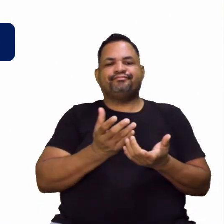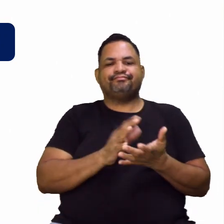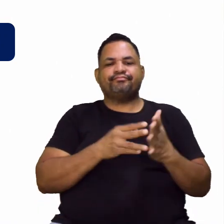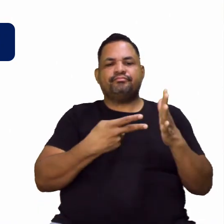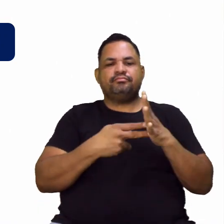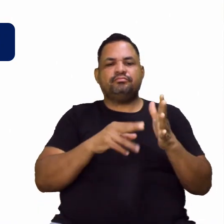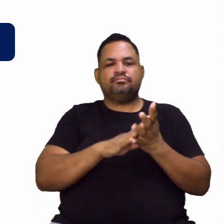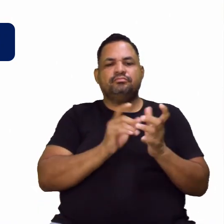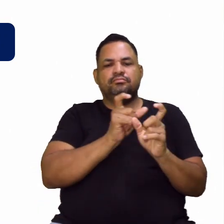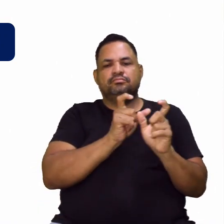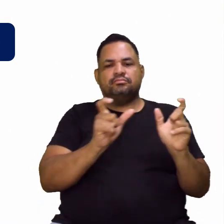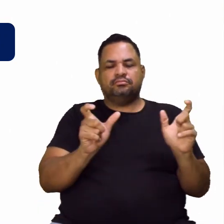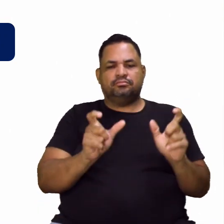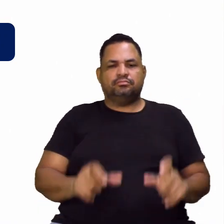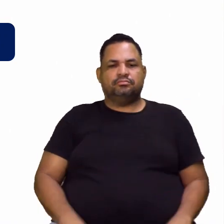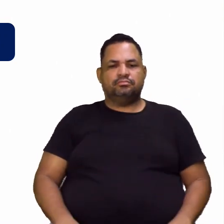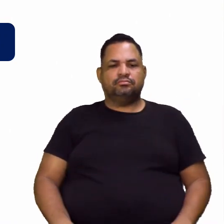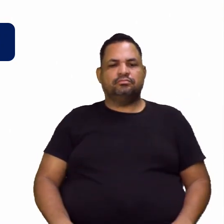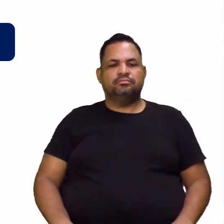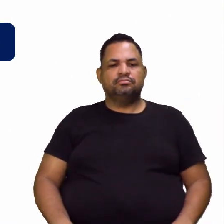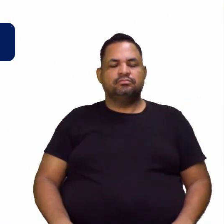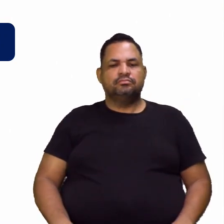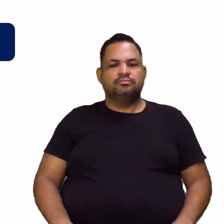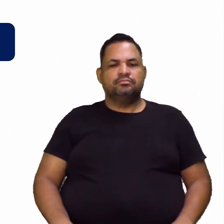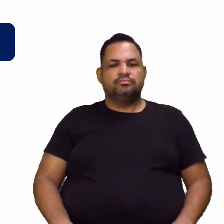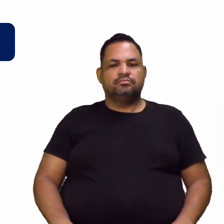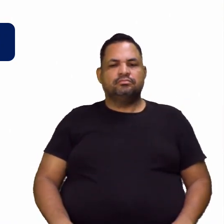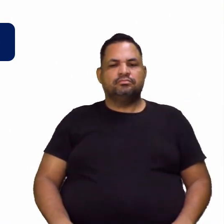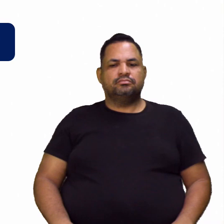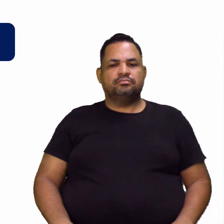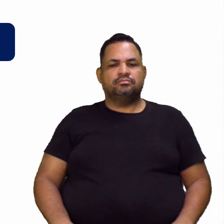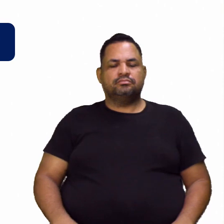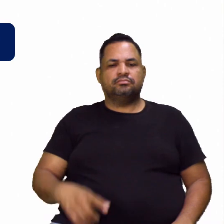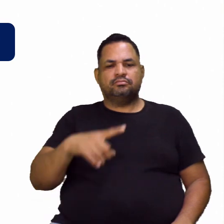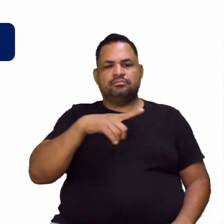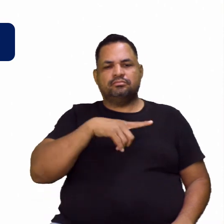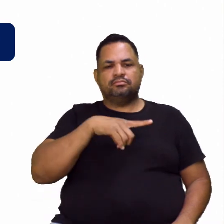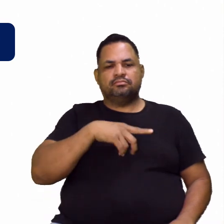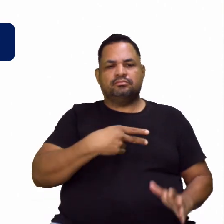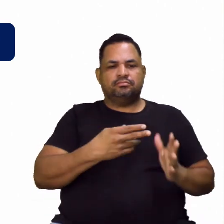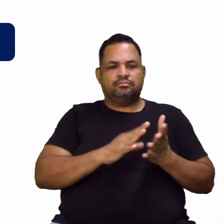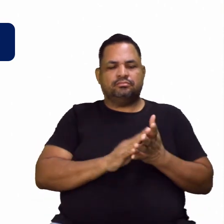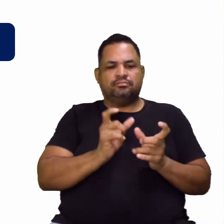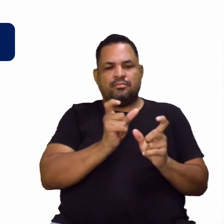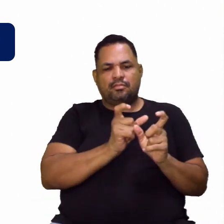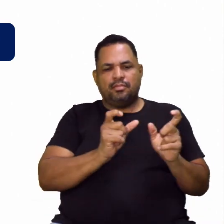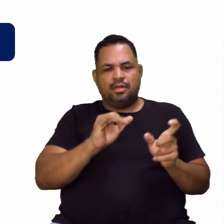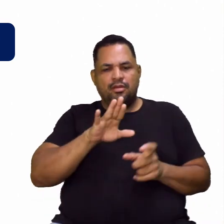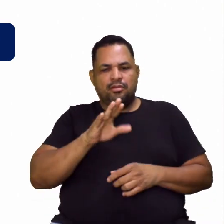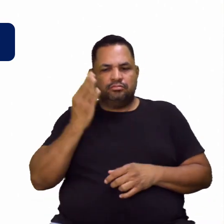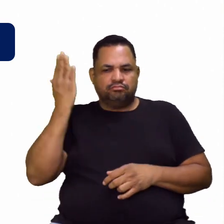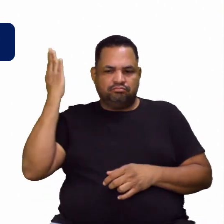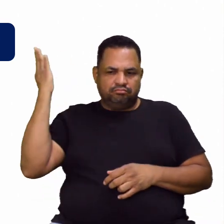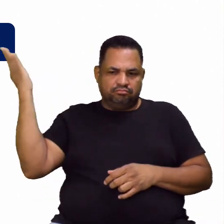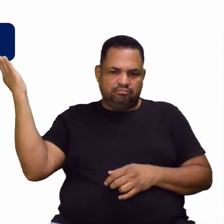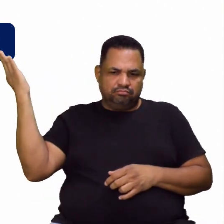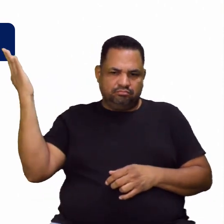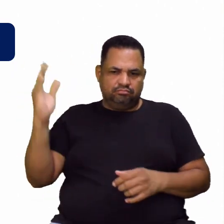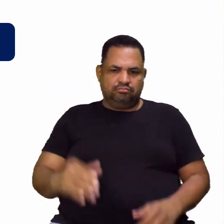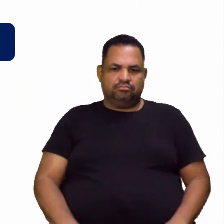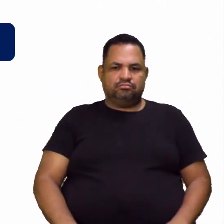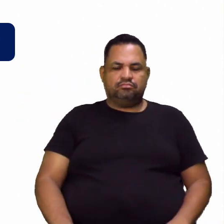palavras, tá certo? Na semântica, nós vamos ter os sinônimos, os antônimos, homônimos,